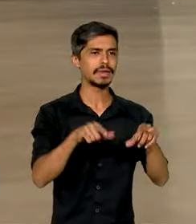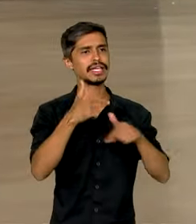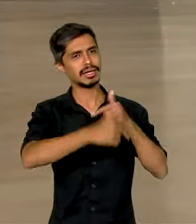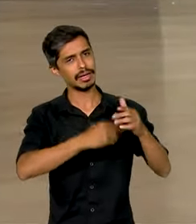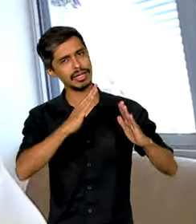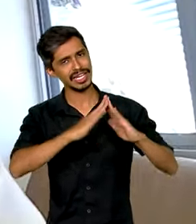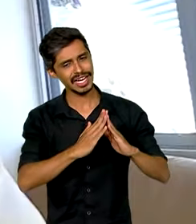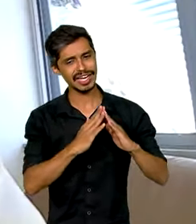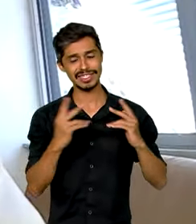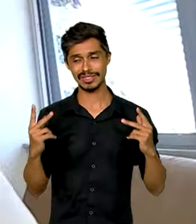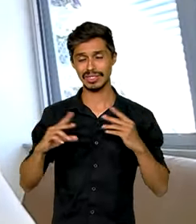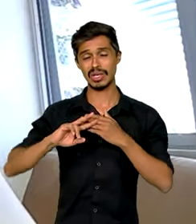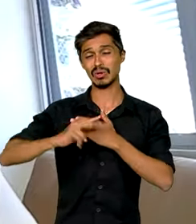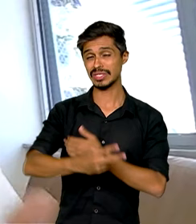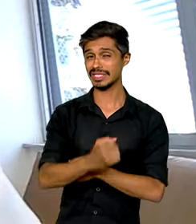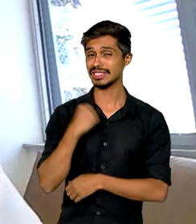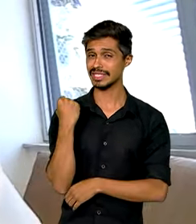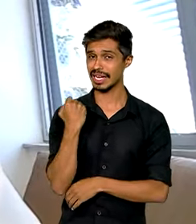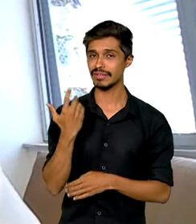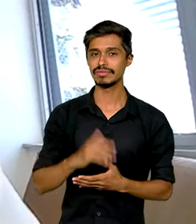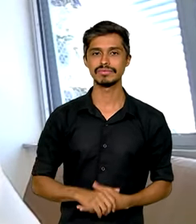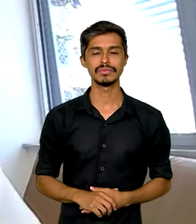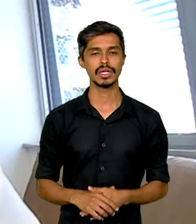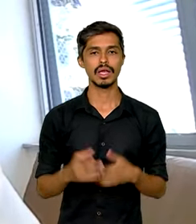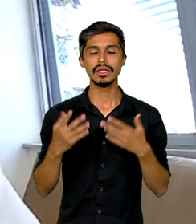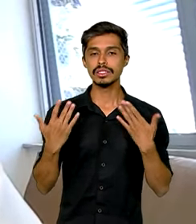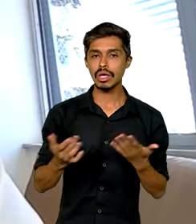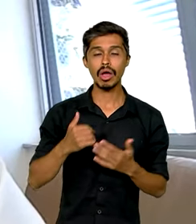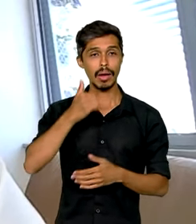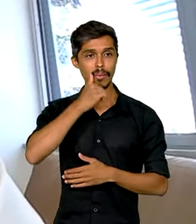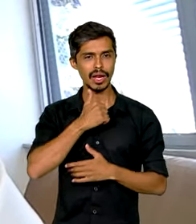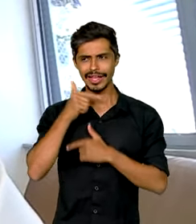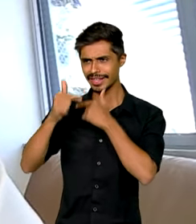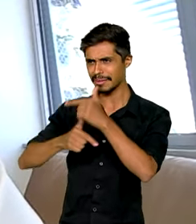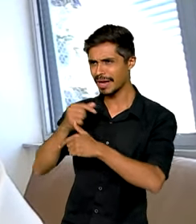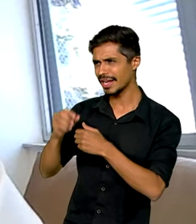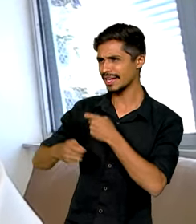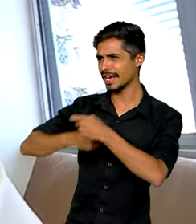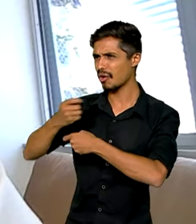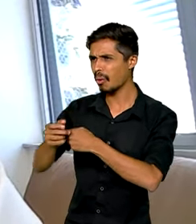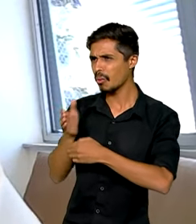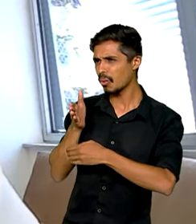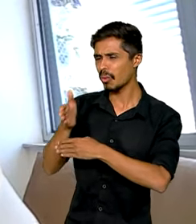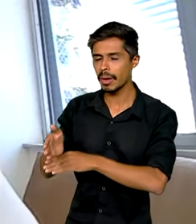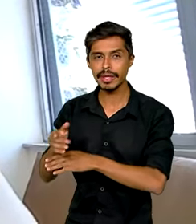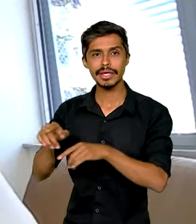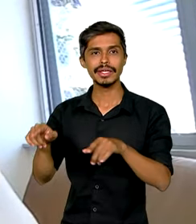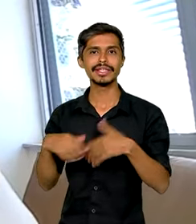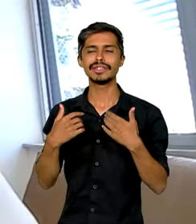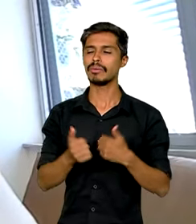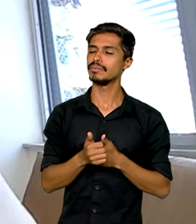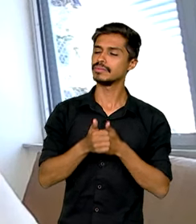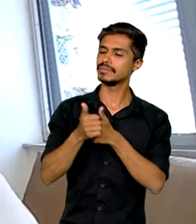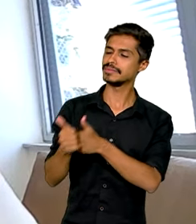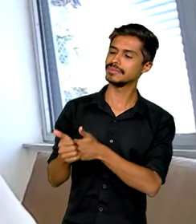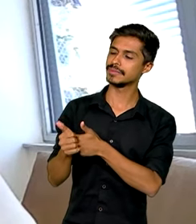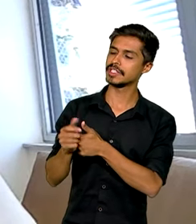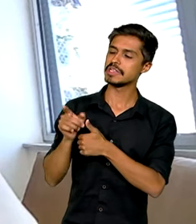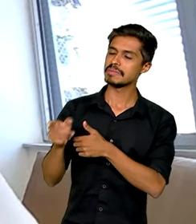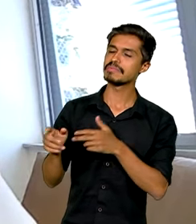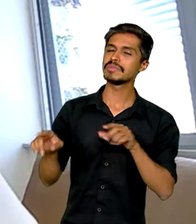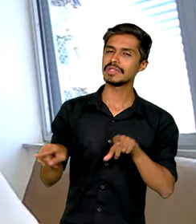notáveis. Essa entrada das mulheres no mercado de trabalho, ela não vem sendo acompanhada com uma maior